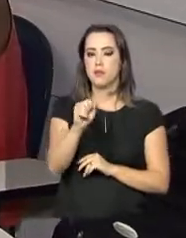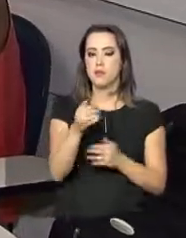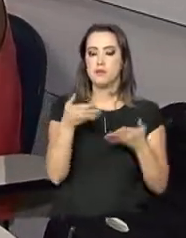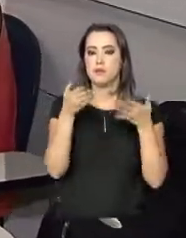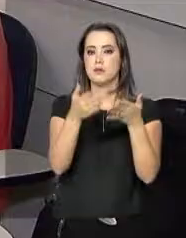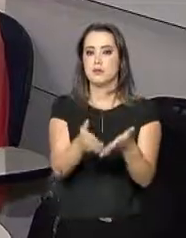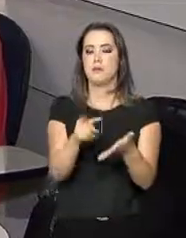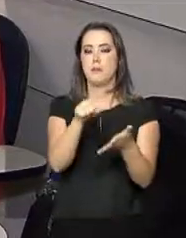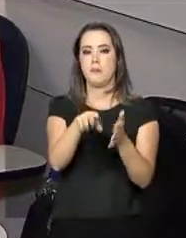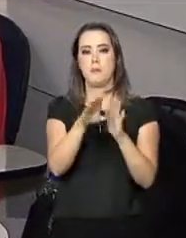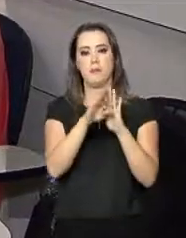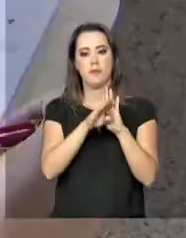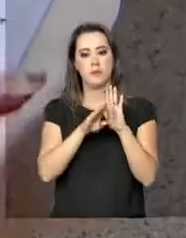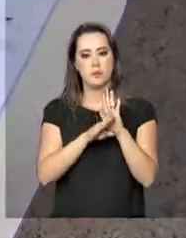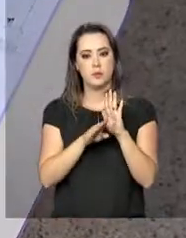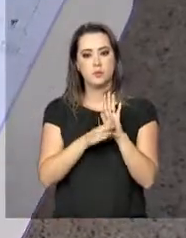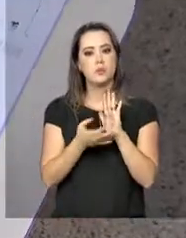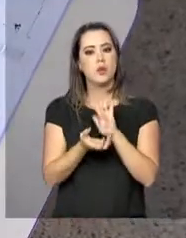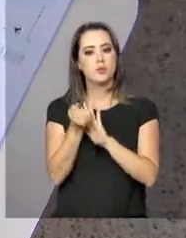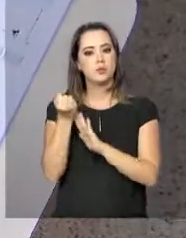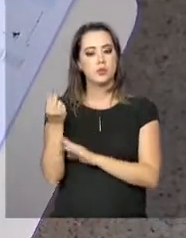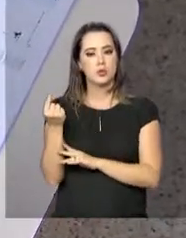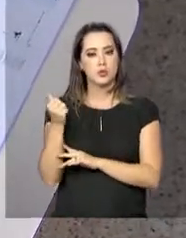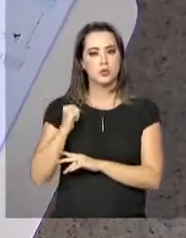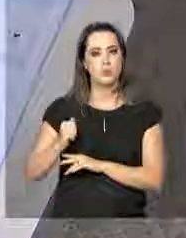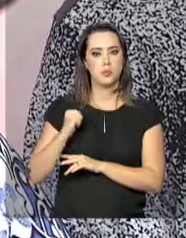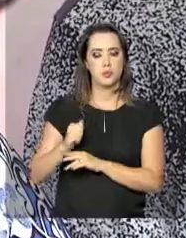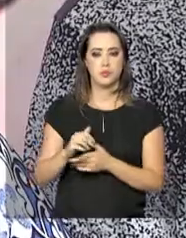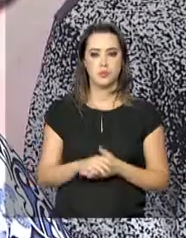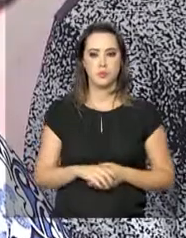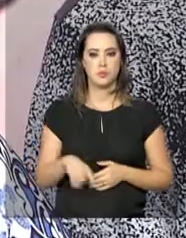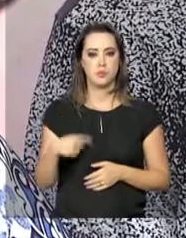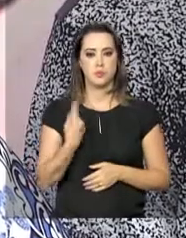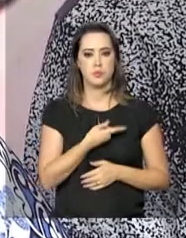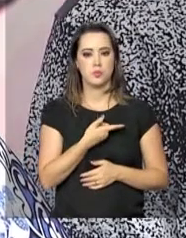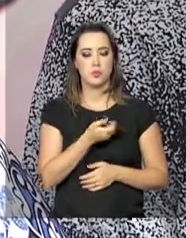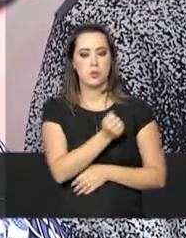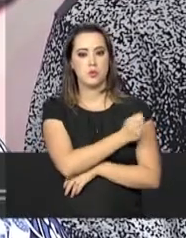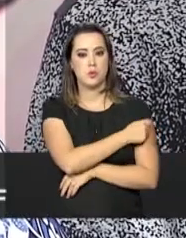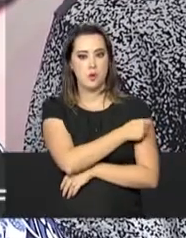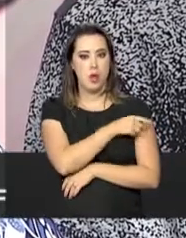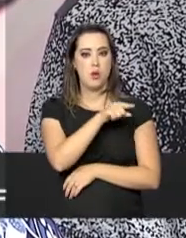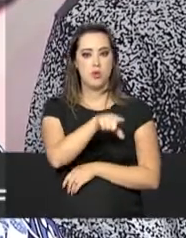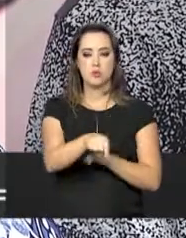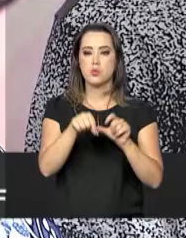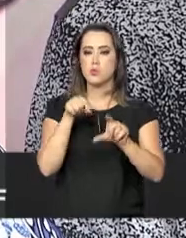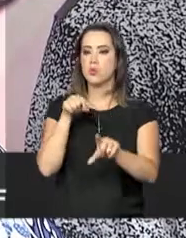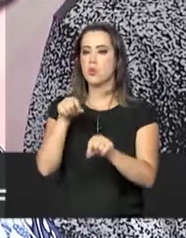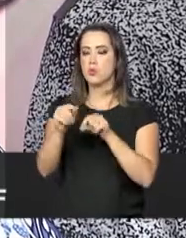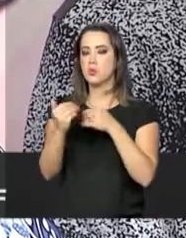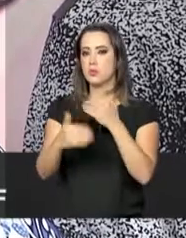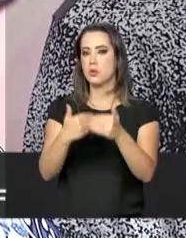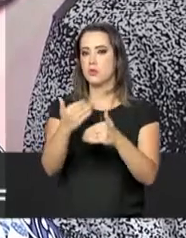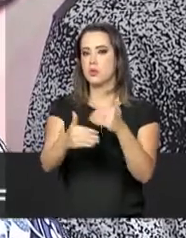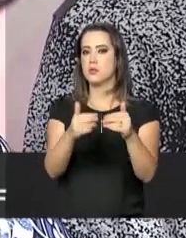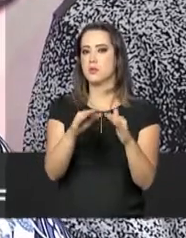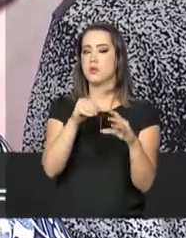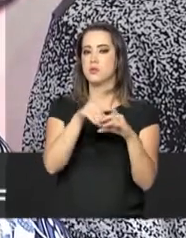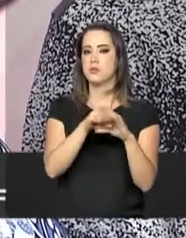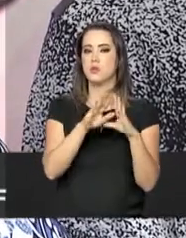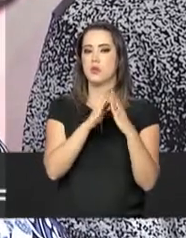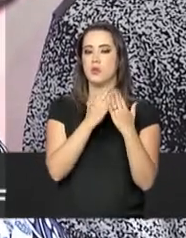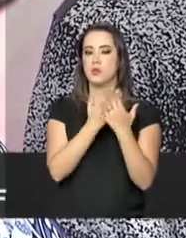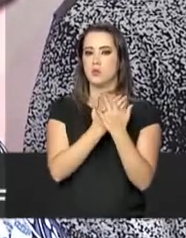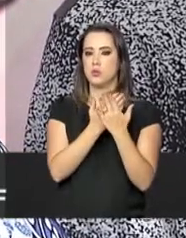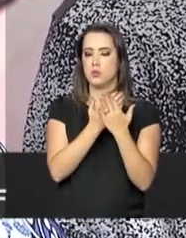participar do programa e receber as bolsas. Os nossos estudantes foram escolhidos a partir do seu desempenho acadêmico e